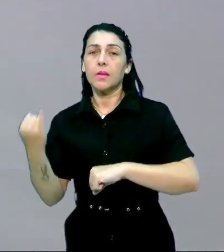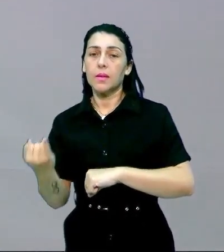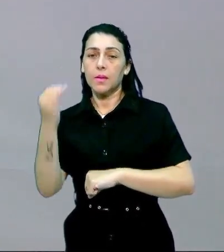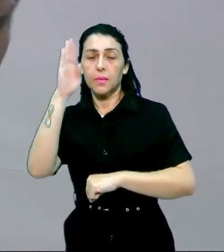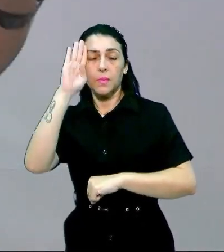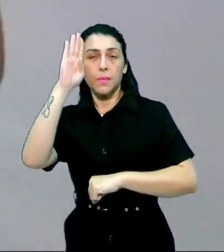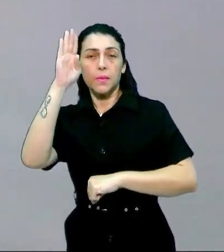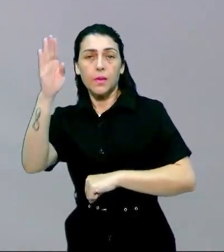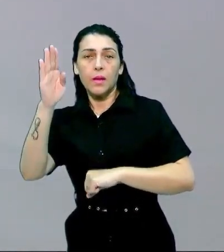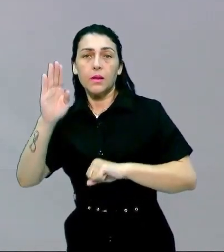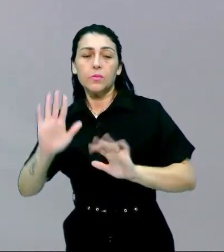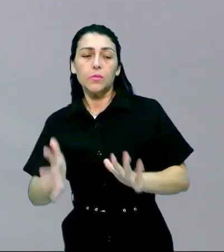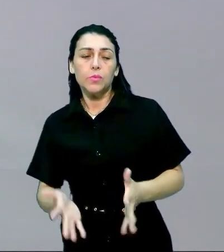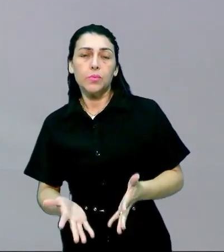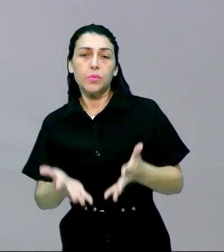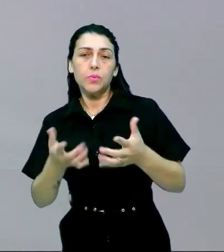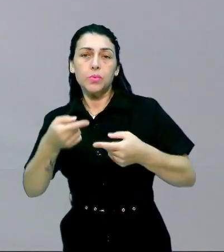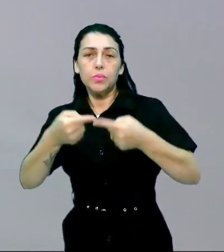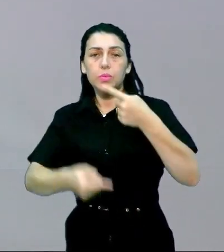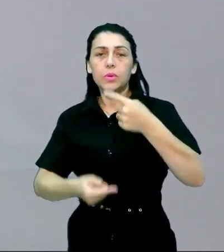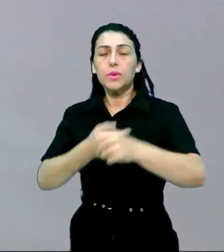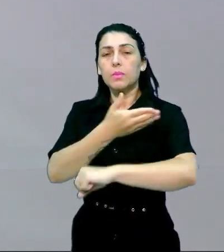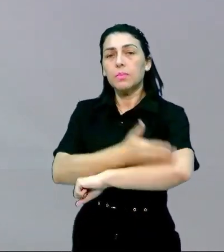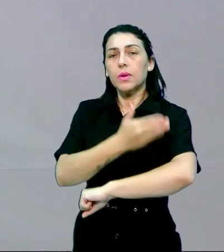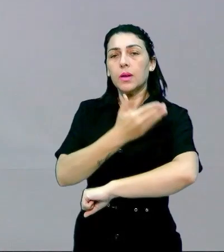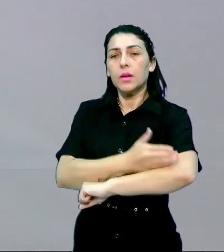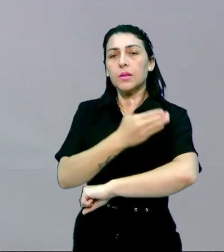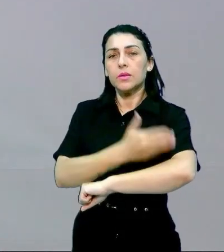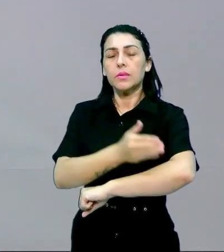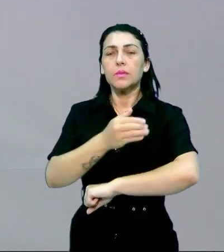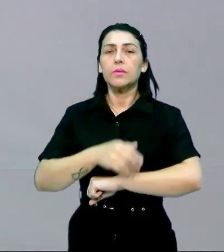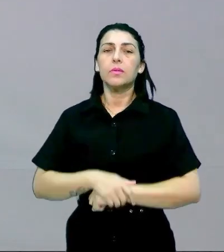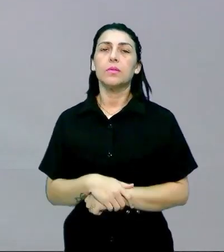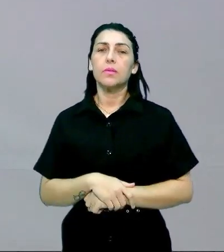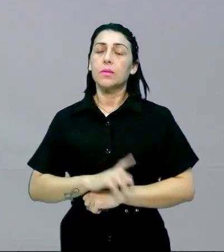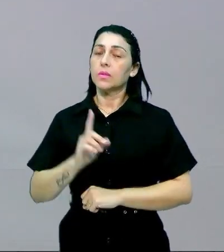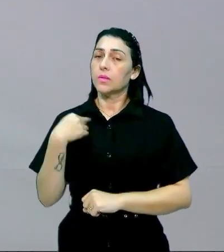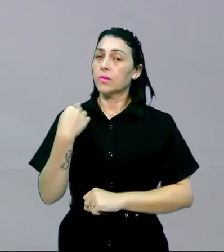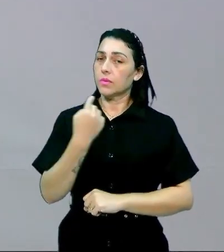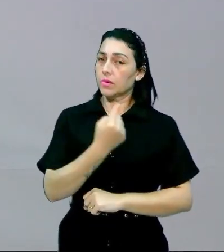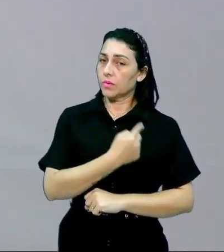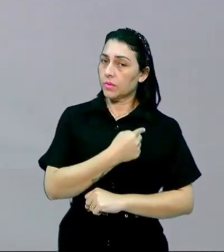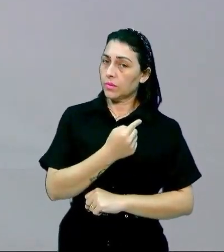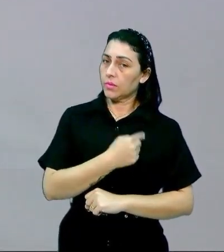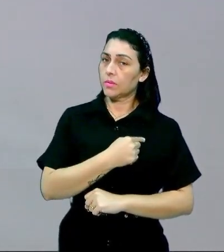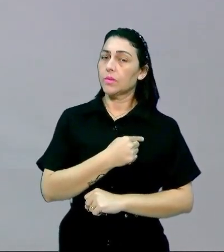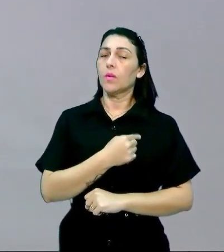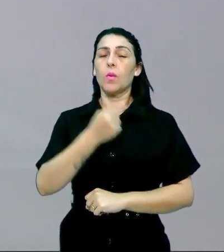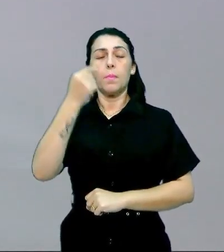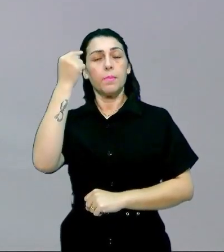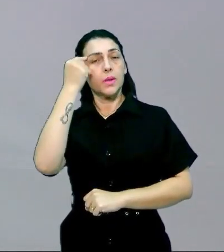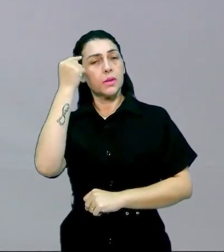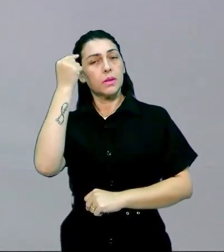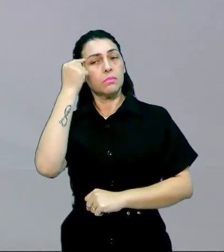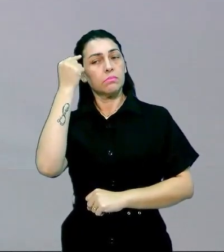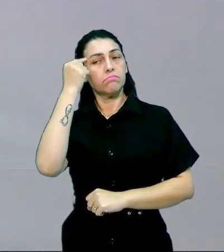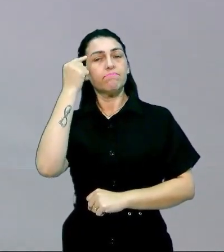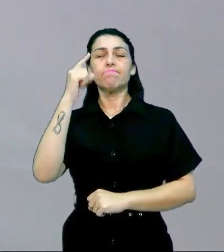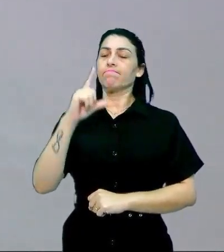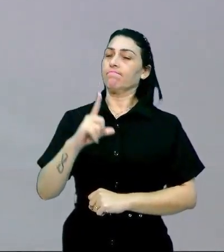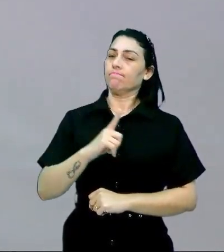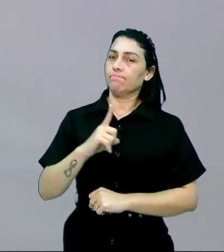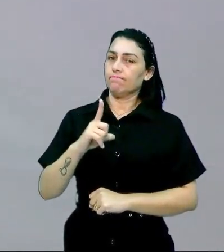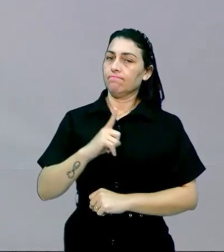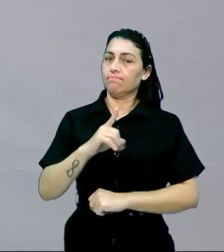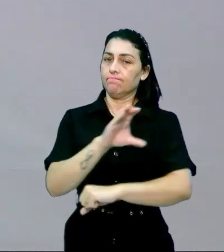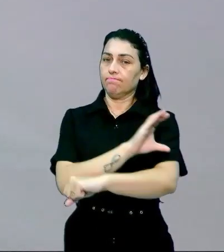estipando esse tipo de prática tá galera então a gente né fica com a reflexão nós temos